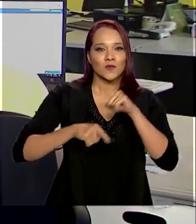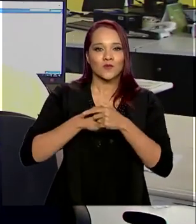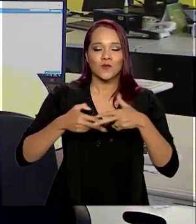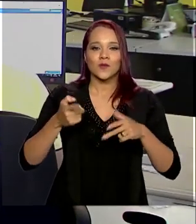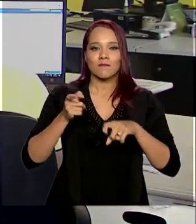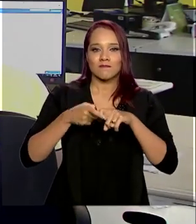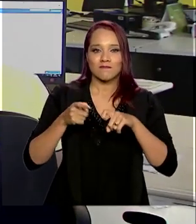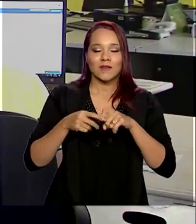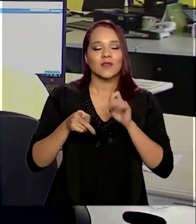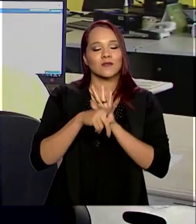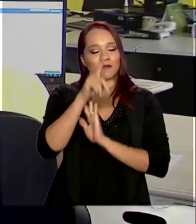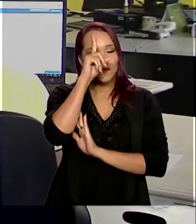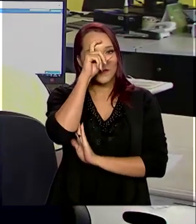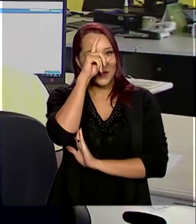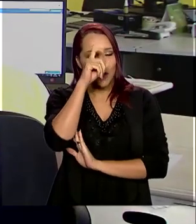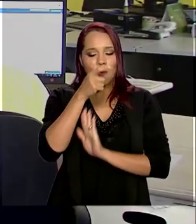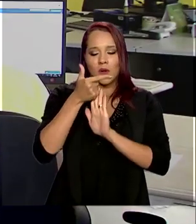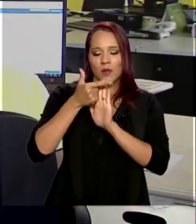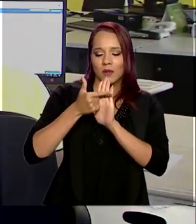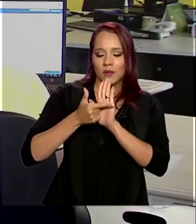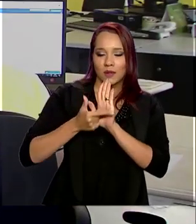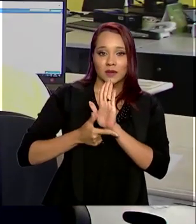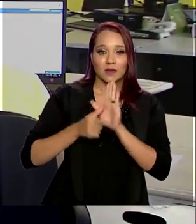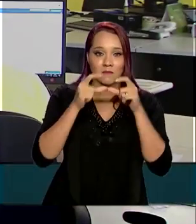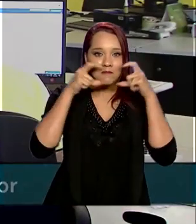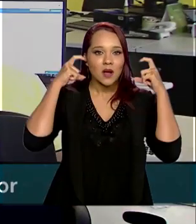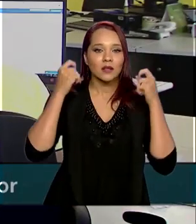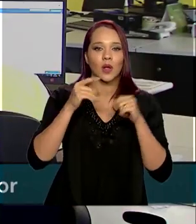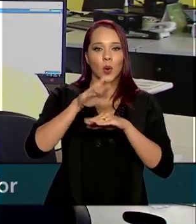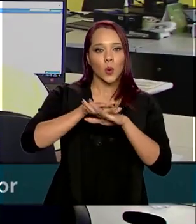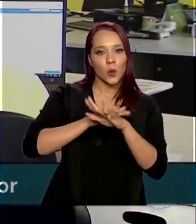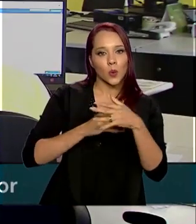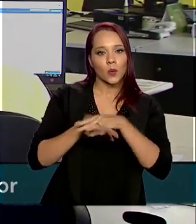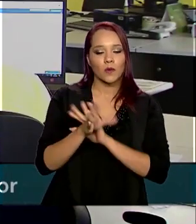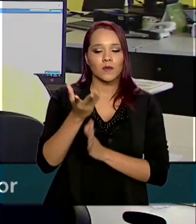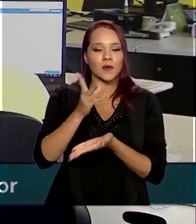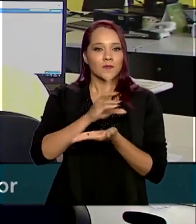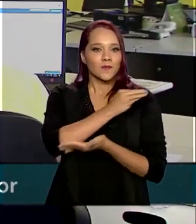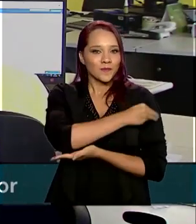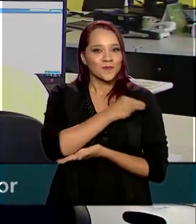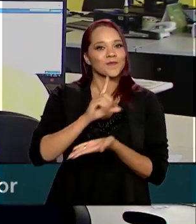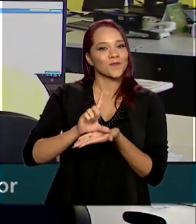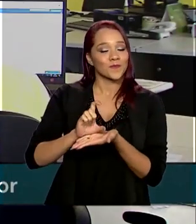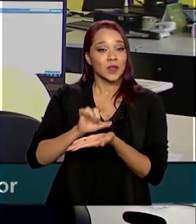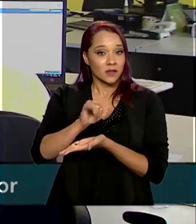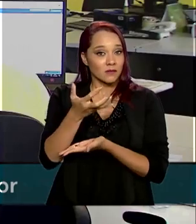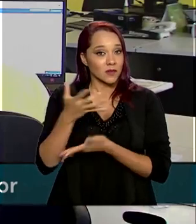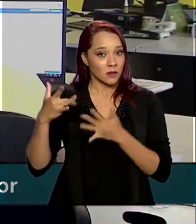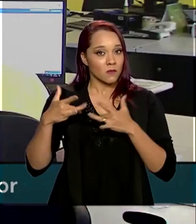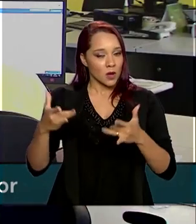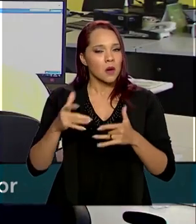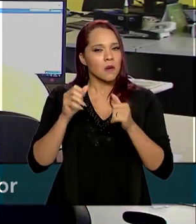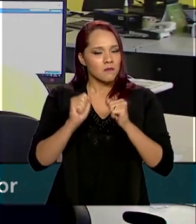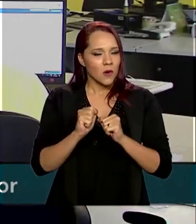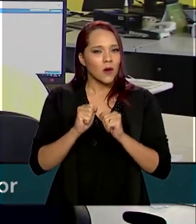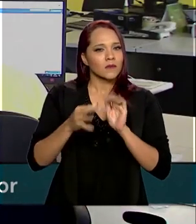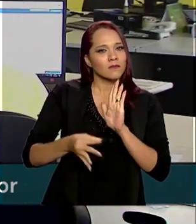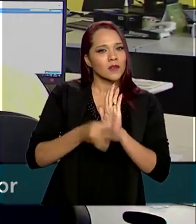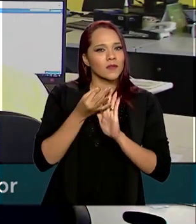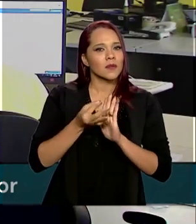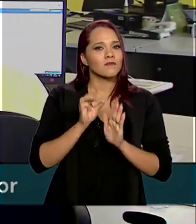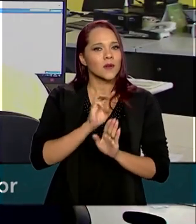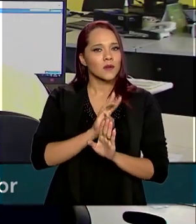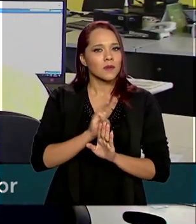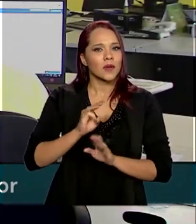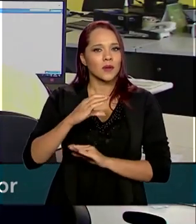e hospitalares. Ali está, além da máscara, tem luvas e álcool gel. Quem quiser doar, pode se inscrever pelo e